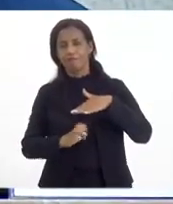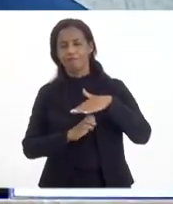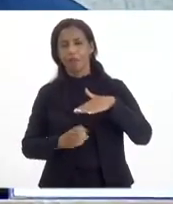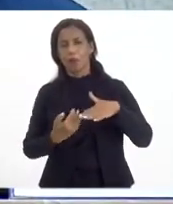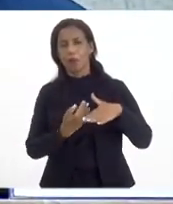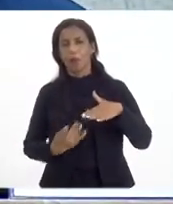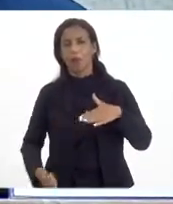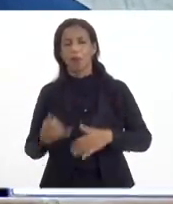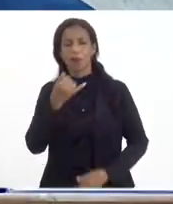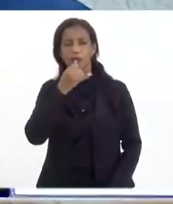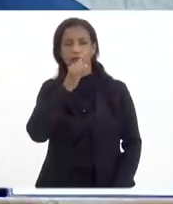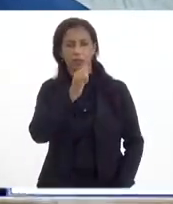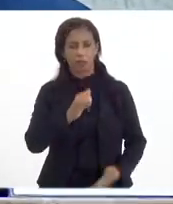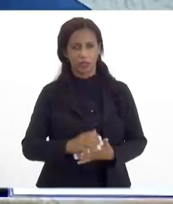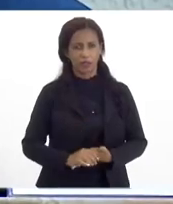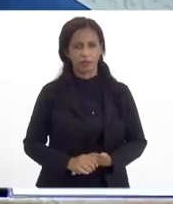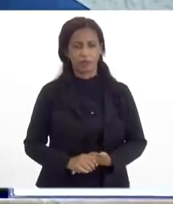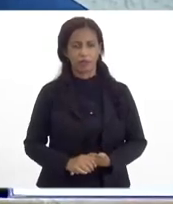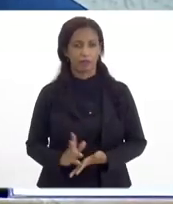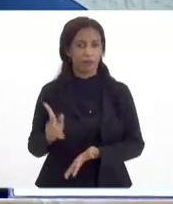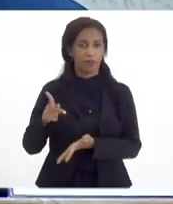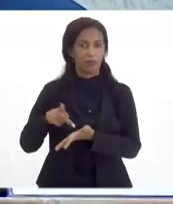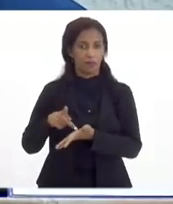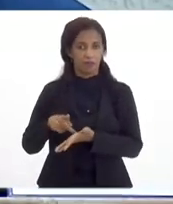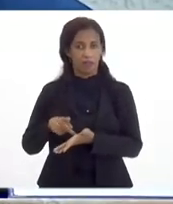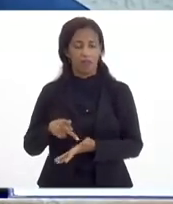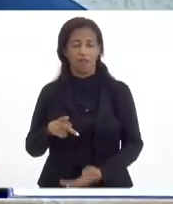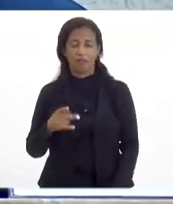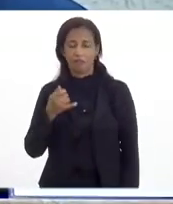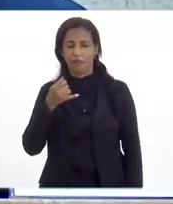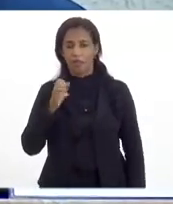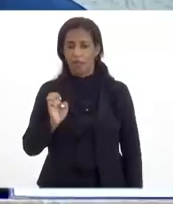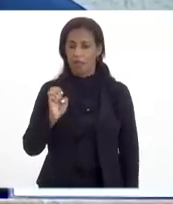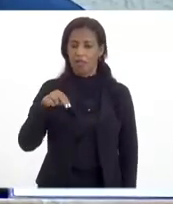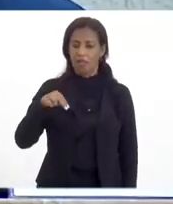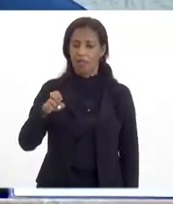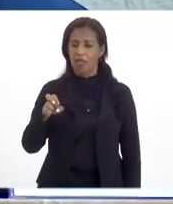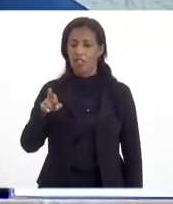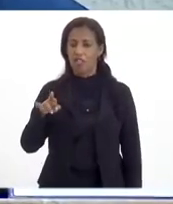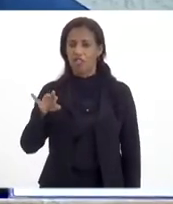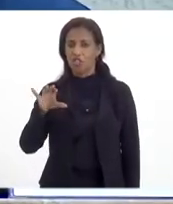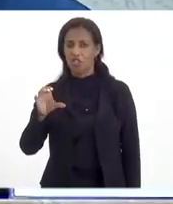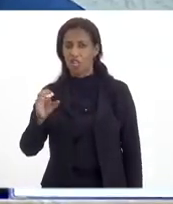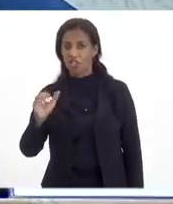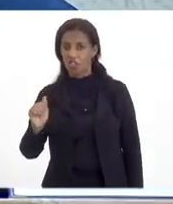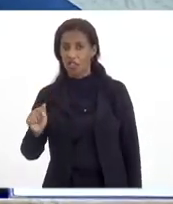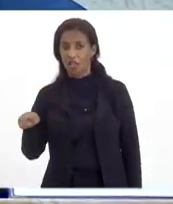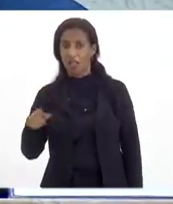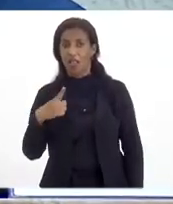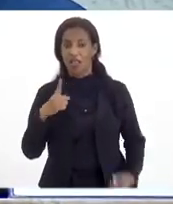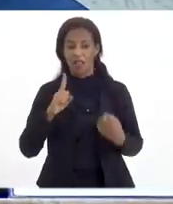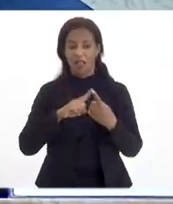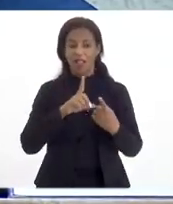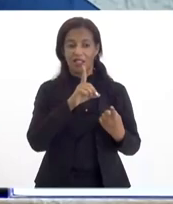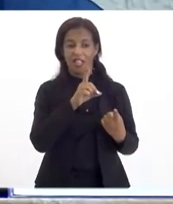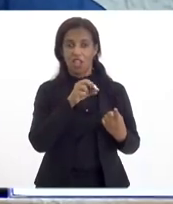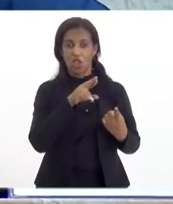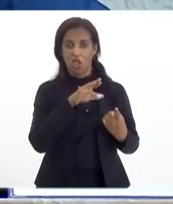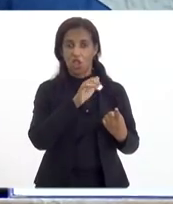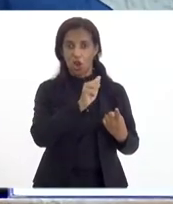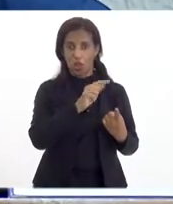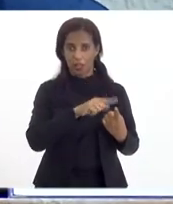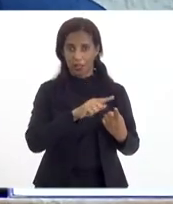de energia, na verdade, energética. lá tem o Dória discutindo e lá tem o Meirelles